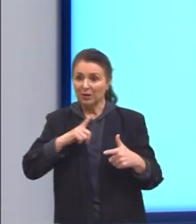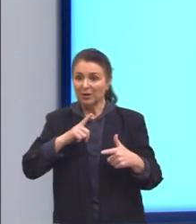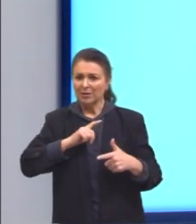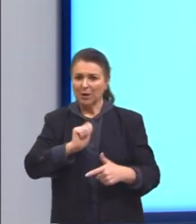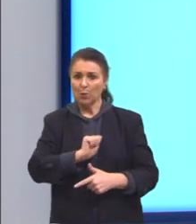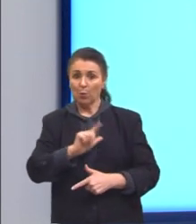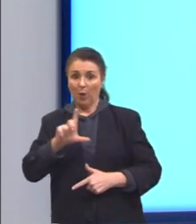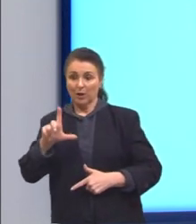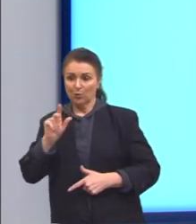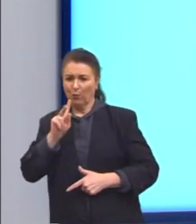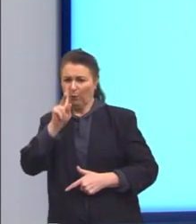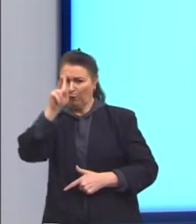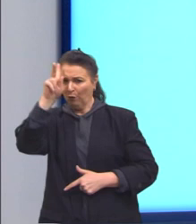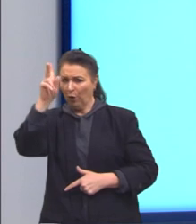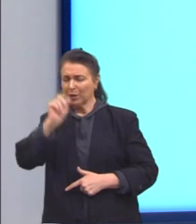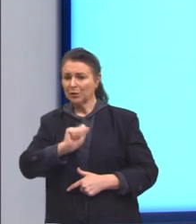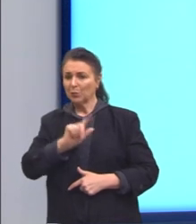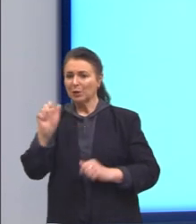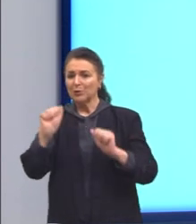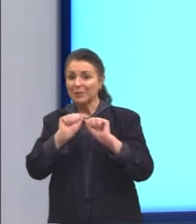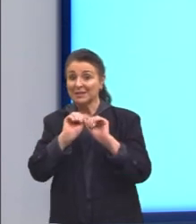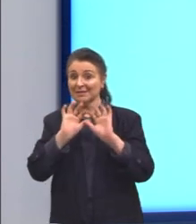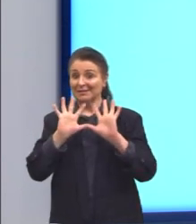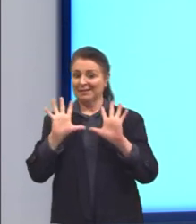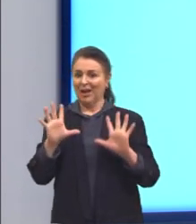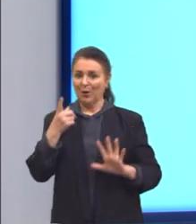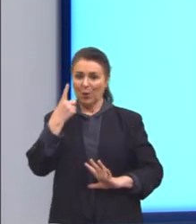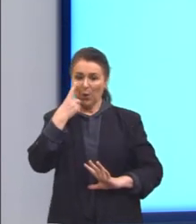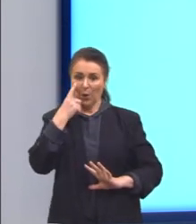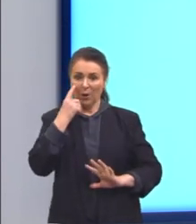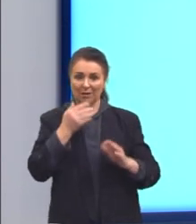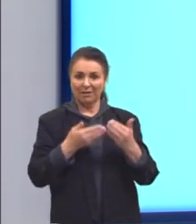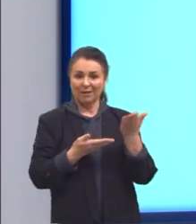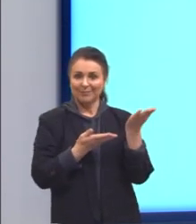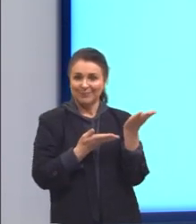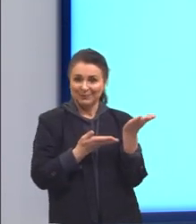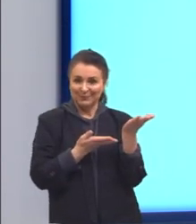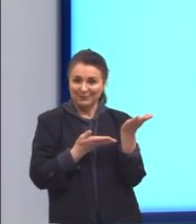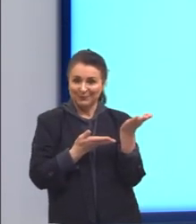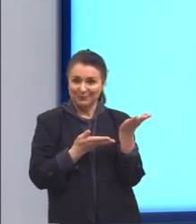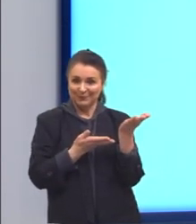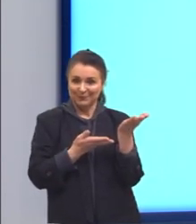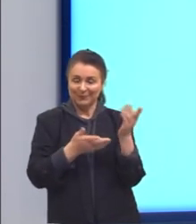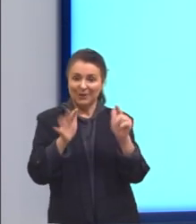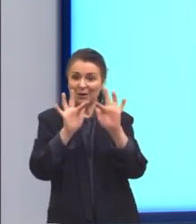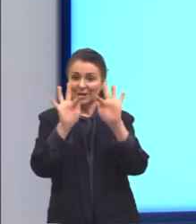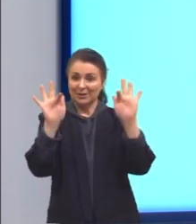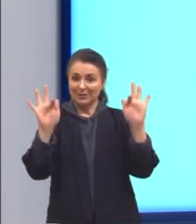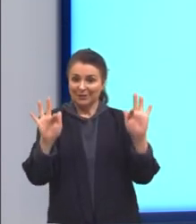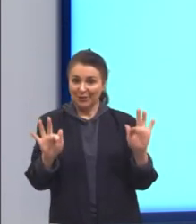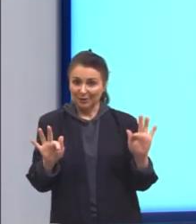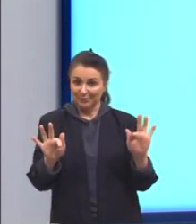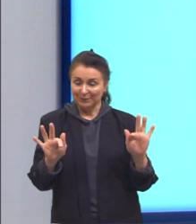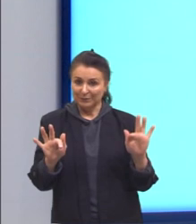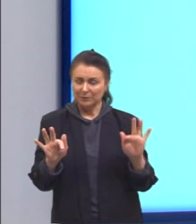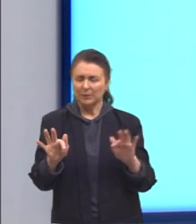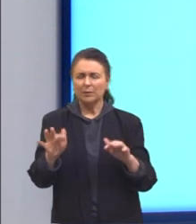mais escuro e um azul mais clarinho para intercalar as formas que foram separadas. Se nós